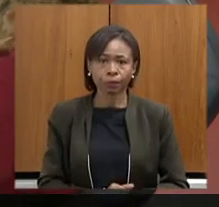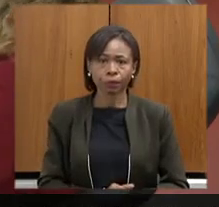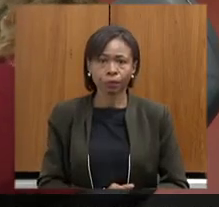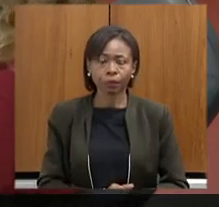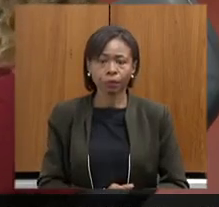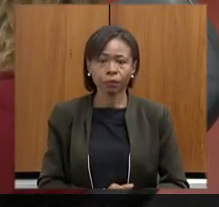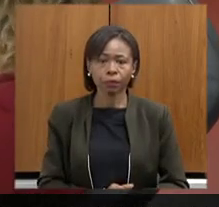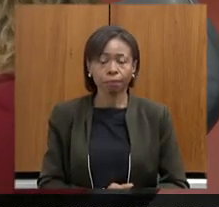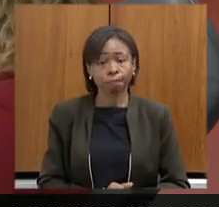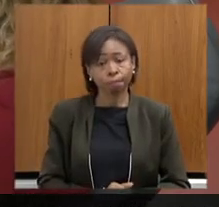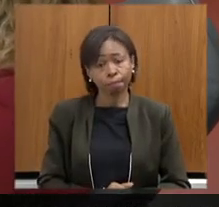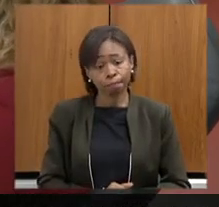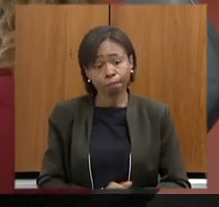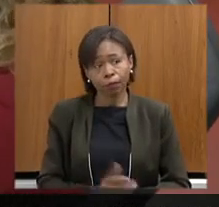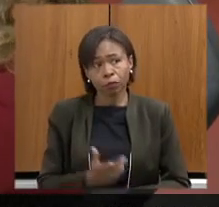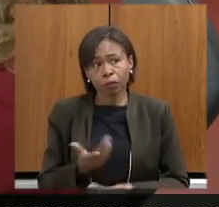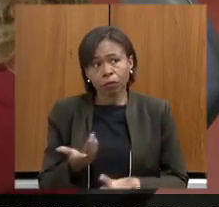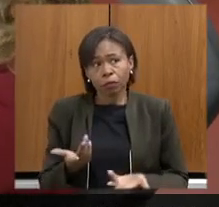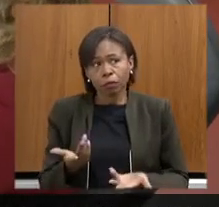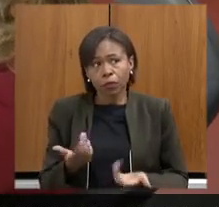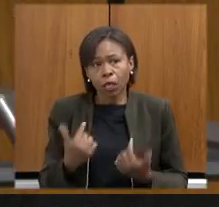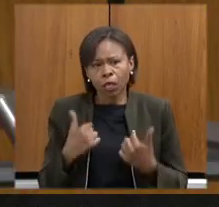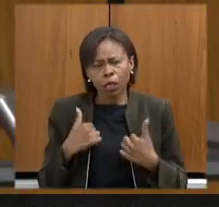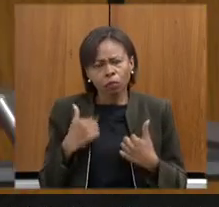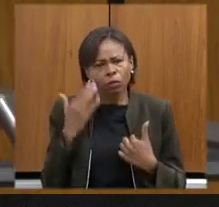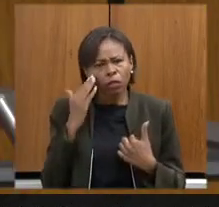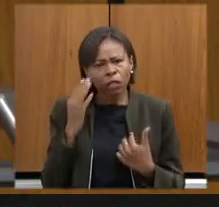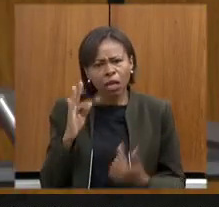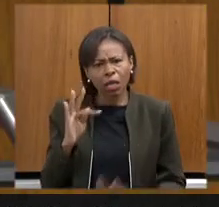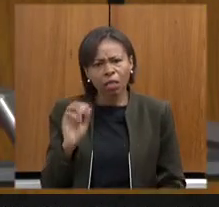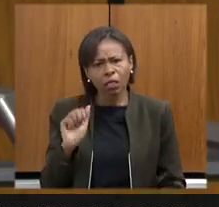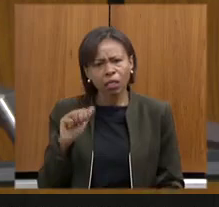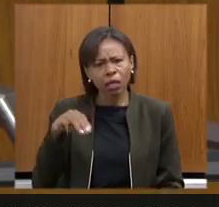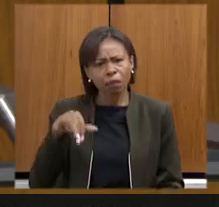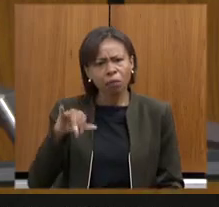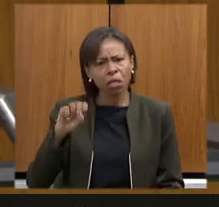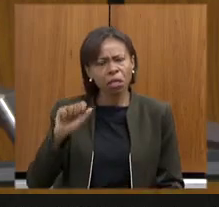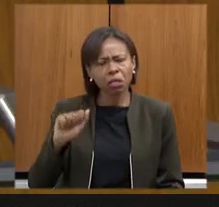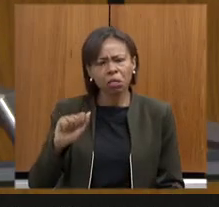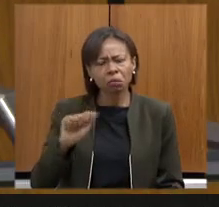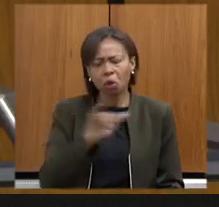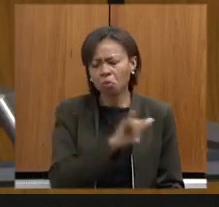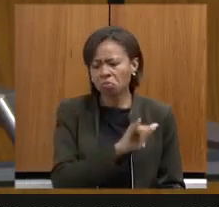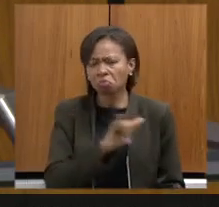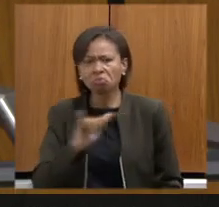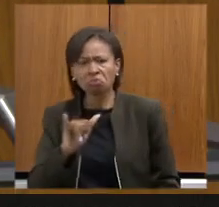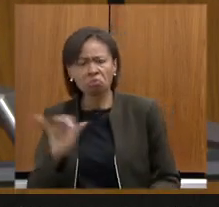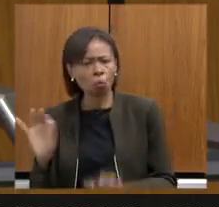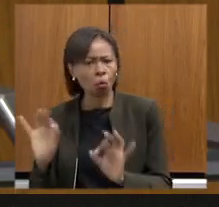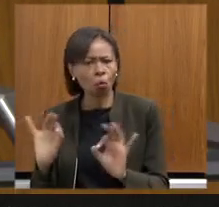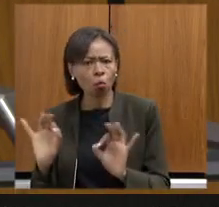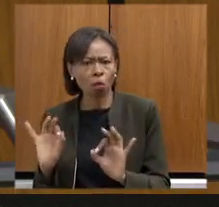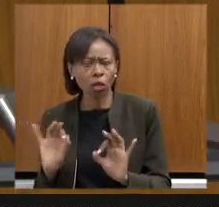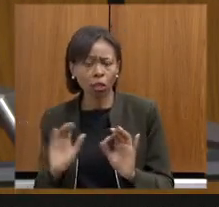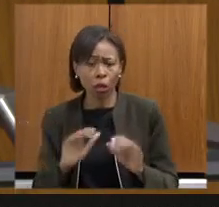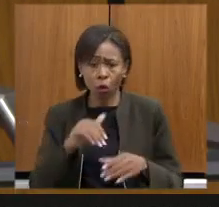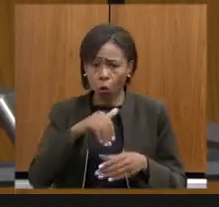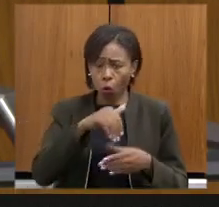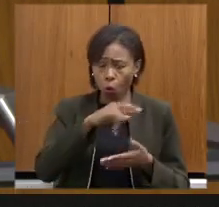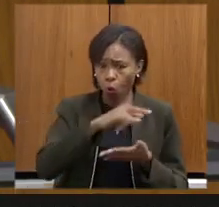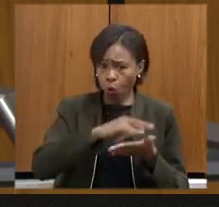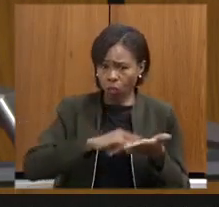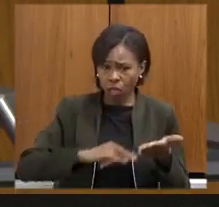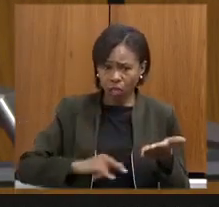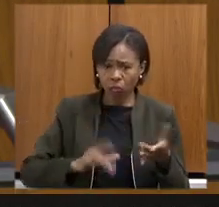oi presidente se eu entendi direito a Tamisa não foi notificada de nada o licenciamento votado continua em pleno vigor